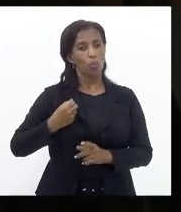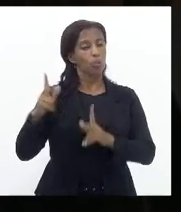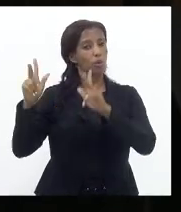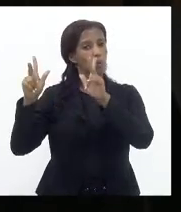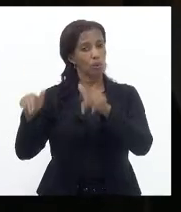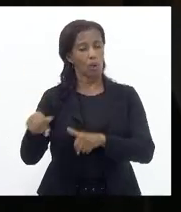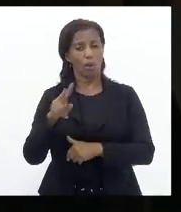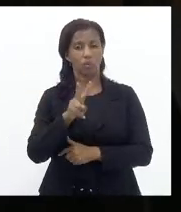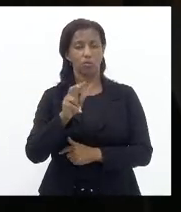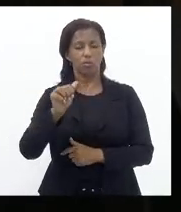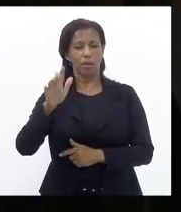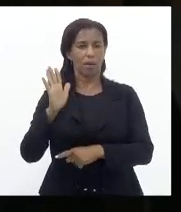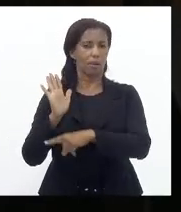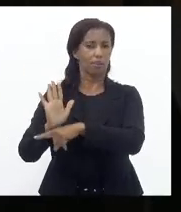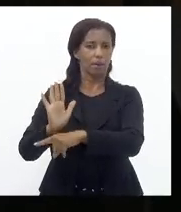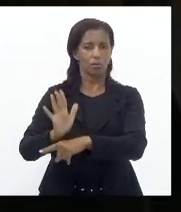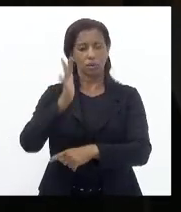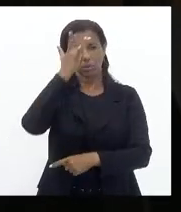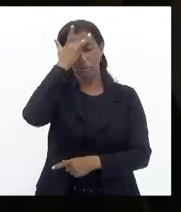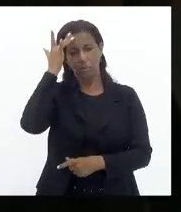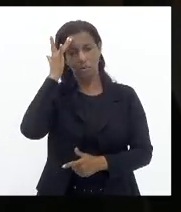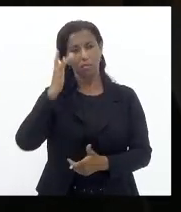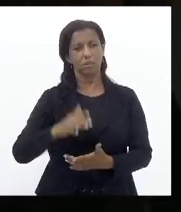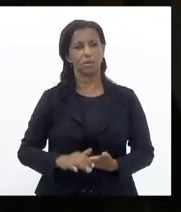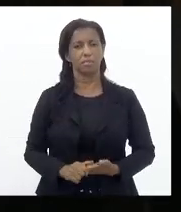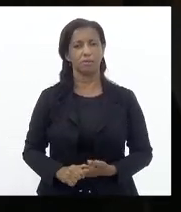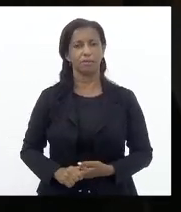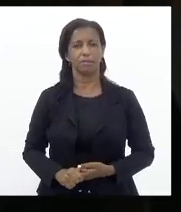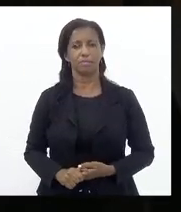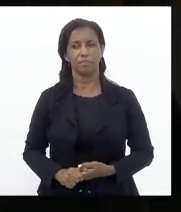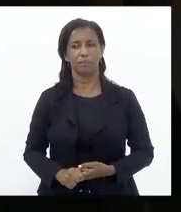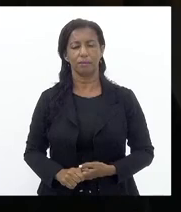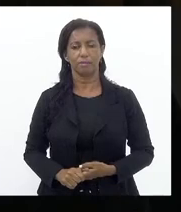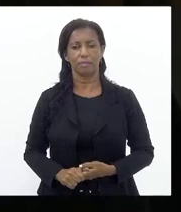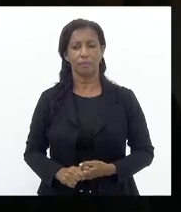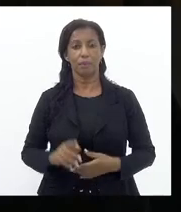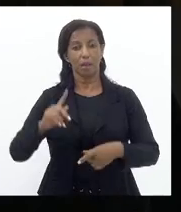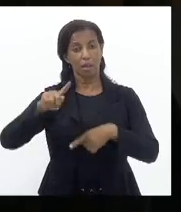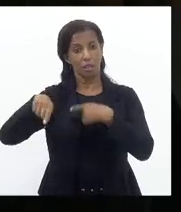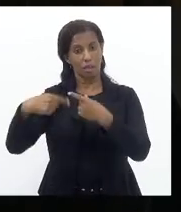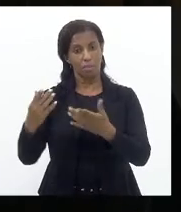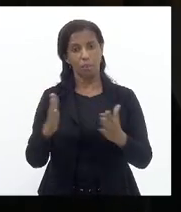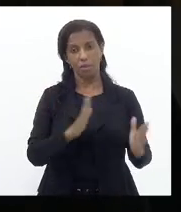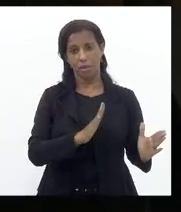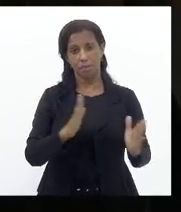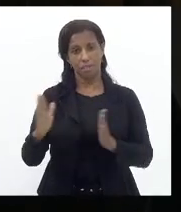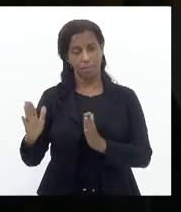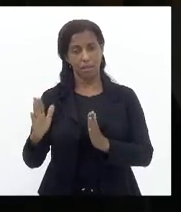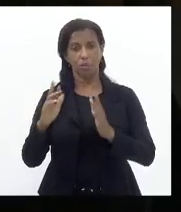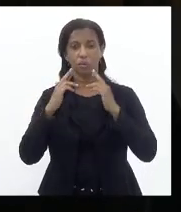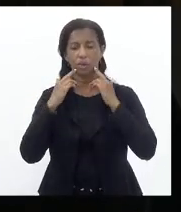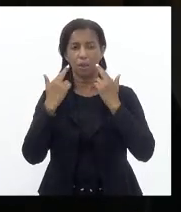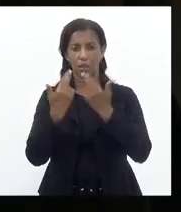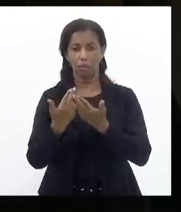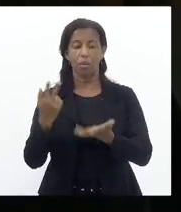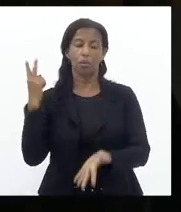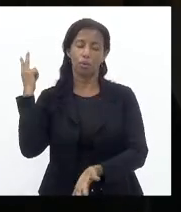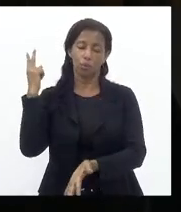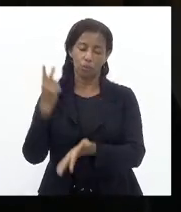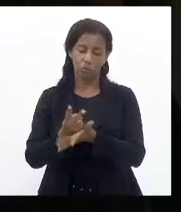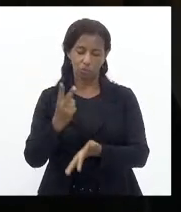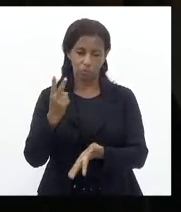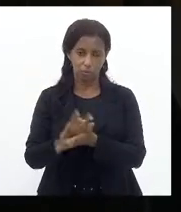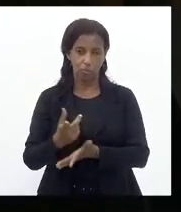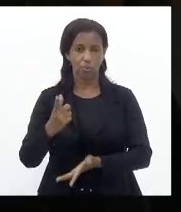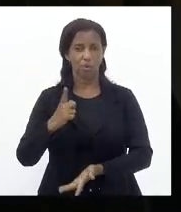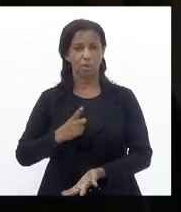vagas Para atendimento Da população Após este período Da reunião Eu continuo Recebendo